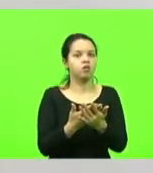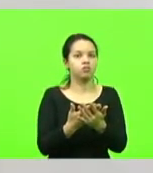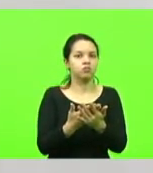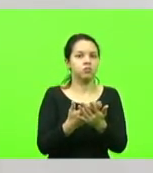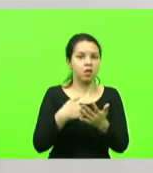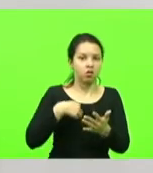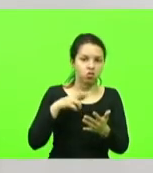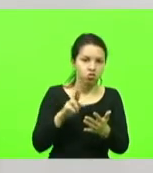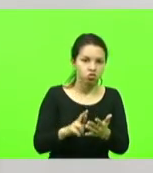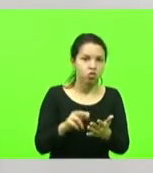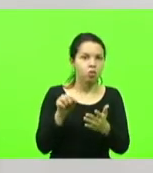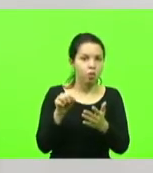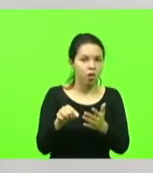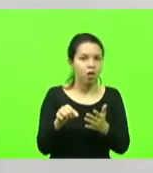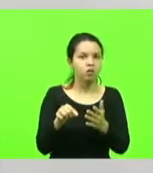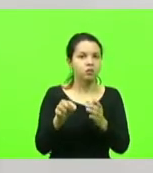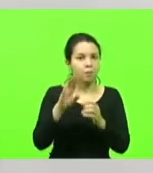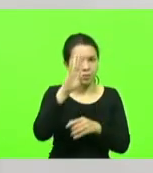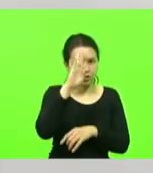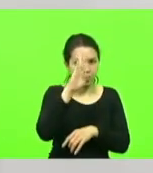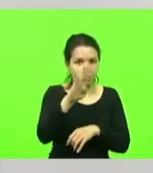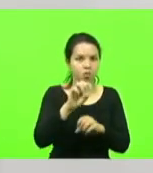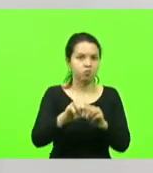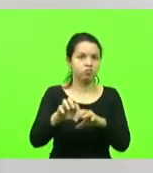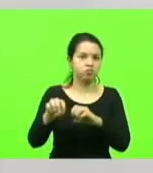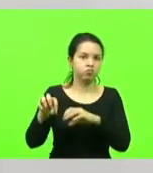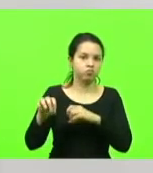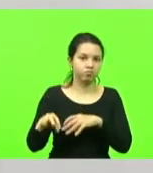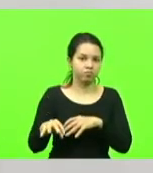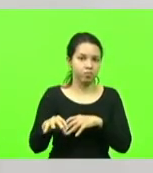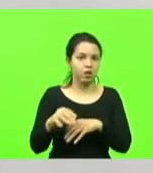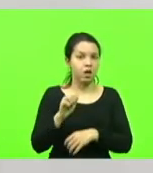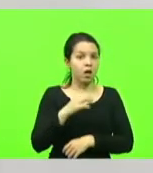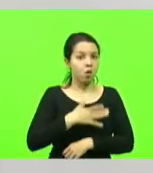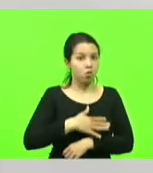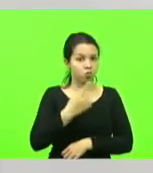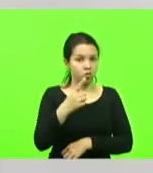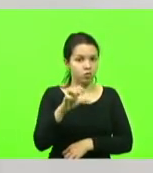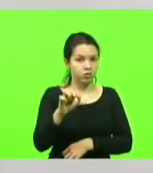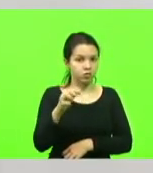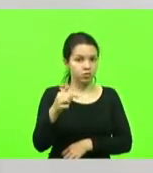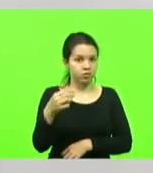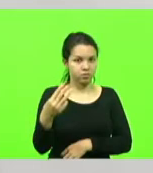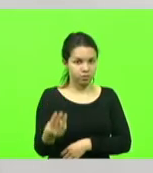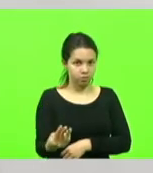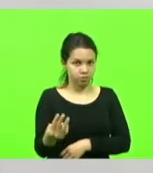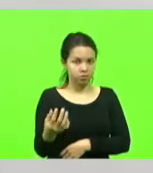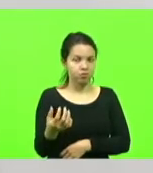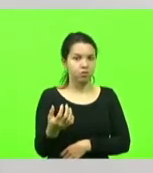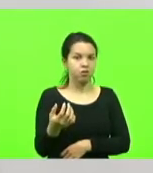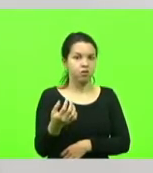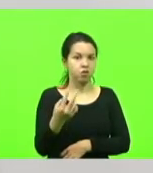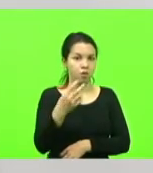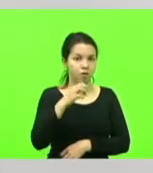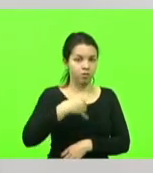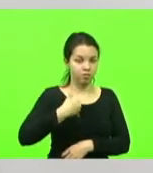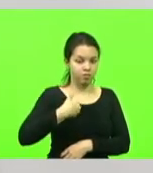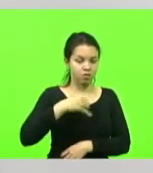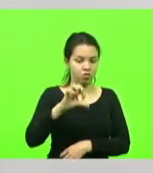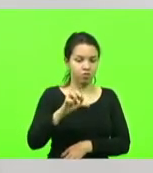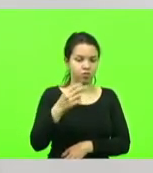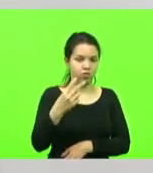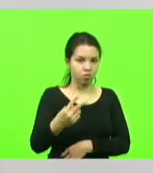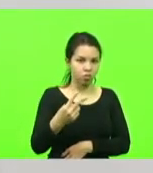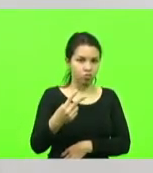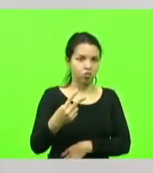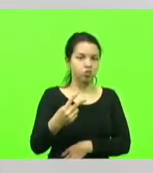Em agosto de 1976, já aos 92 anos de idade, falece em Turvo Santa